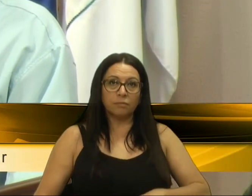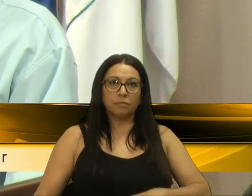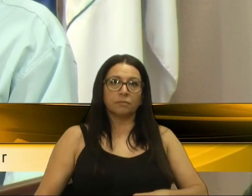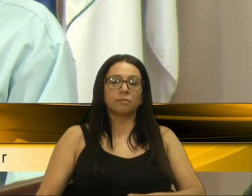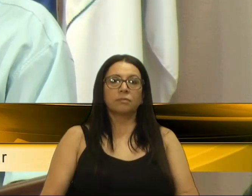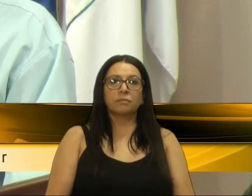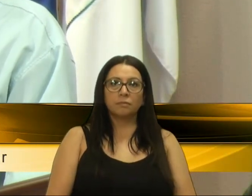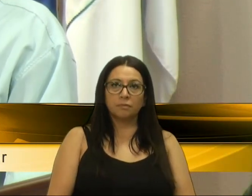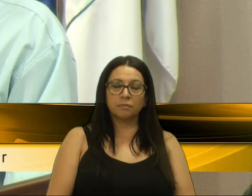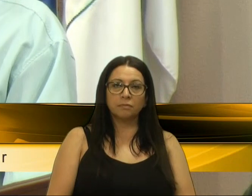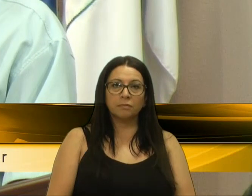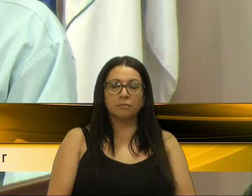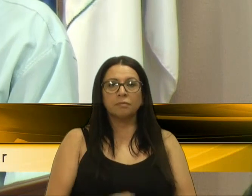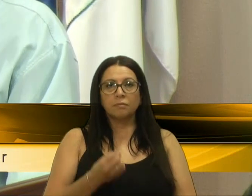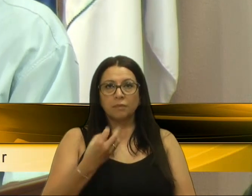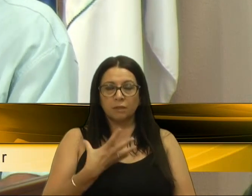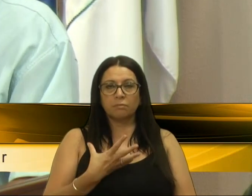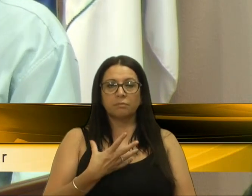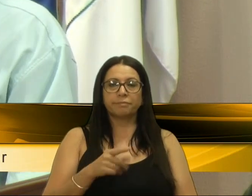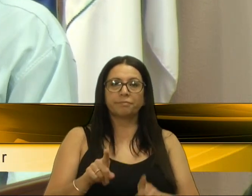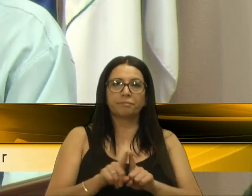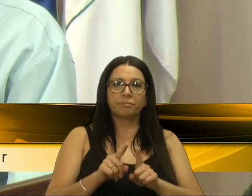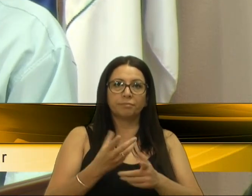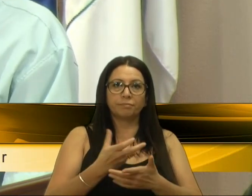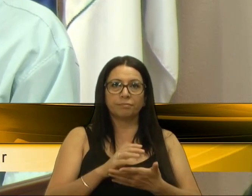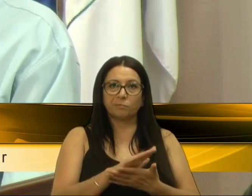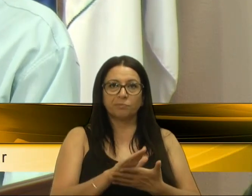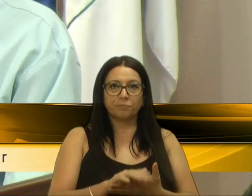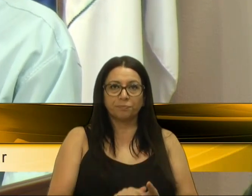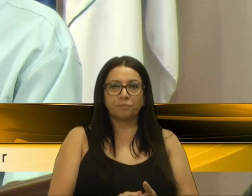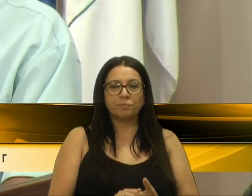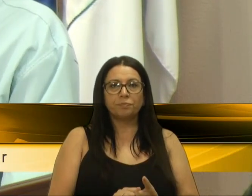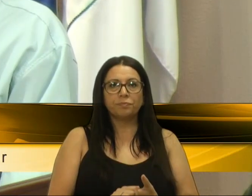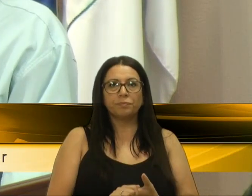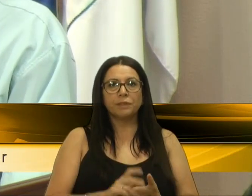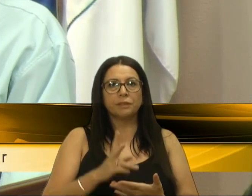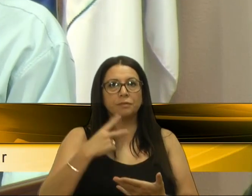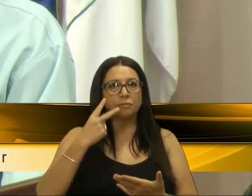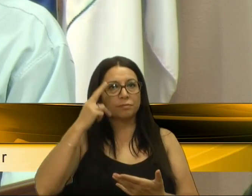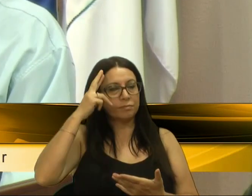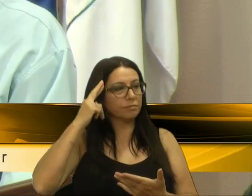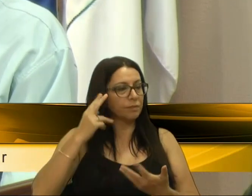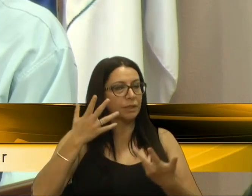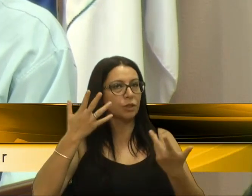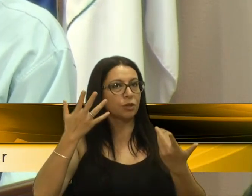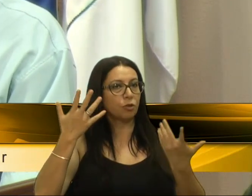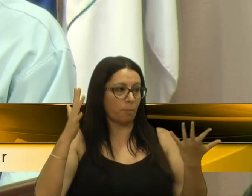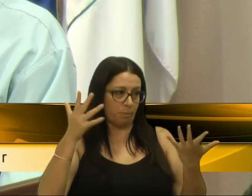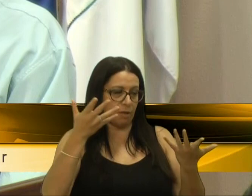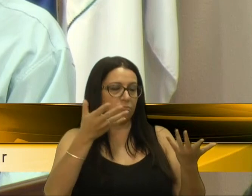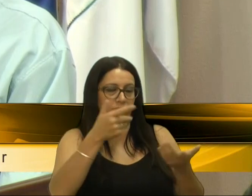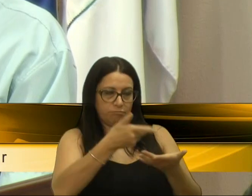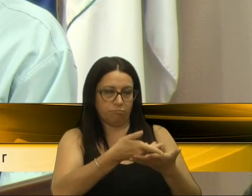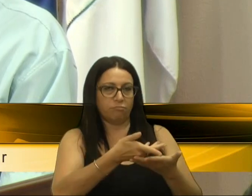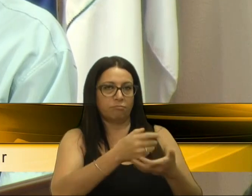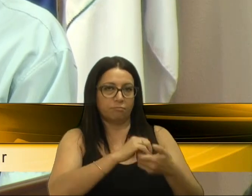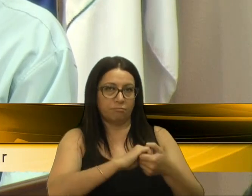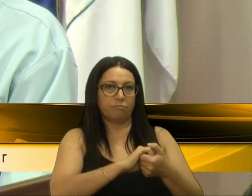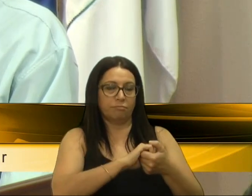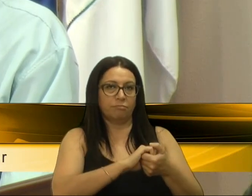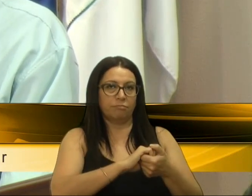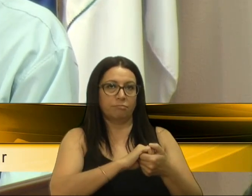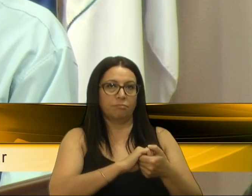dito isso, também eu quero cumprimentar aqui o vereador Rafael Bueno, pelo seu aniversário, pela data